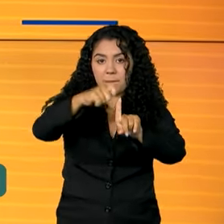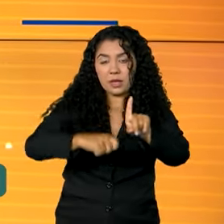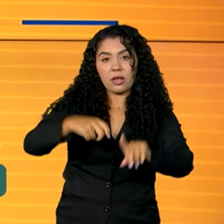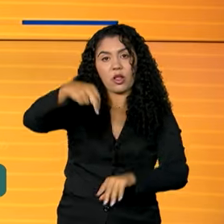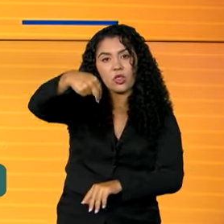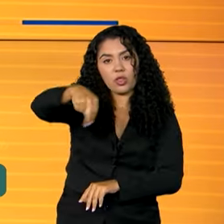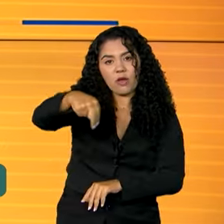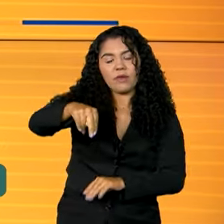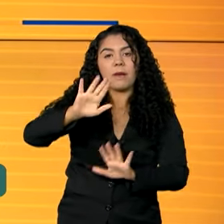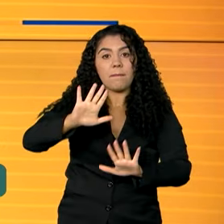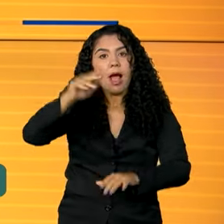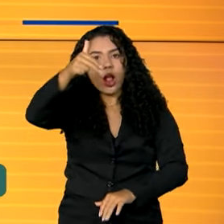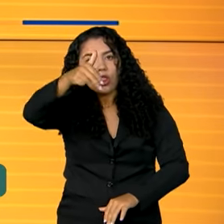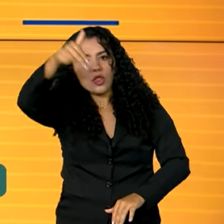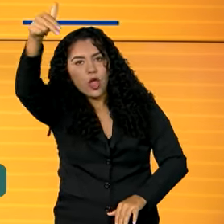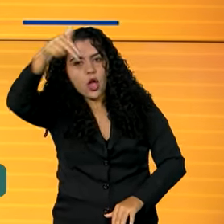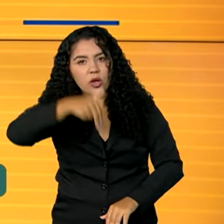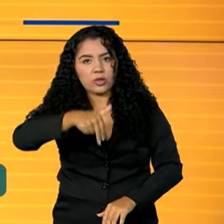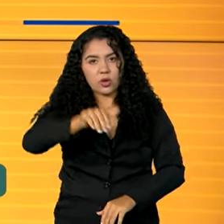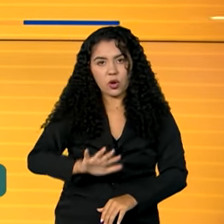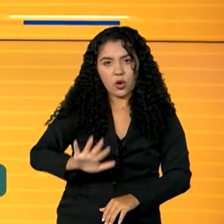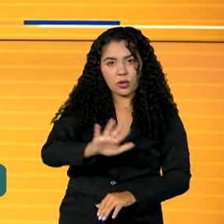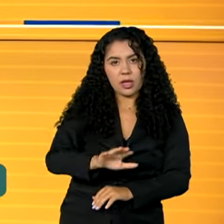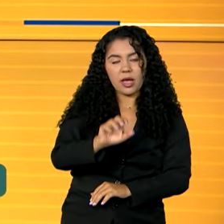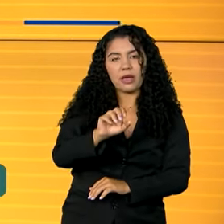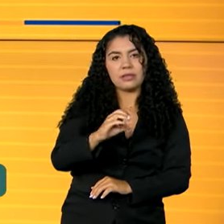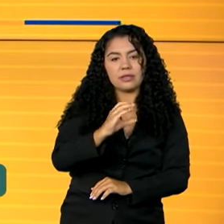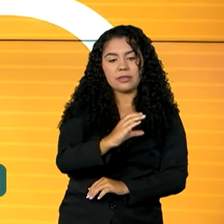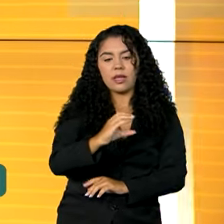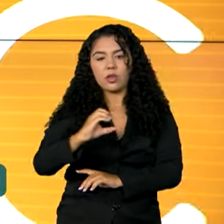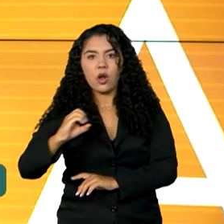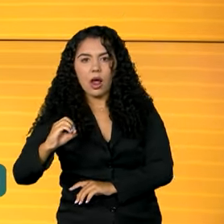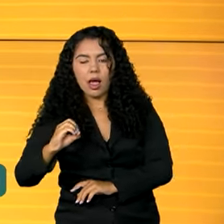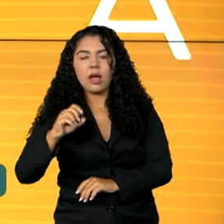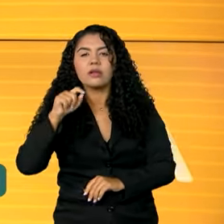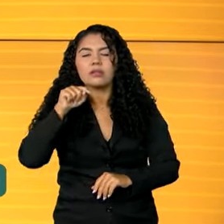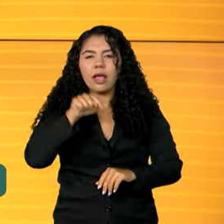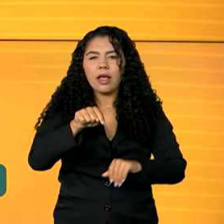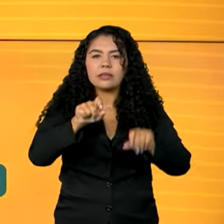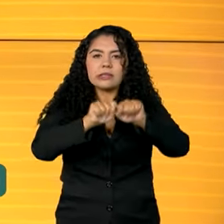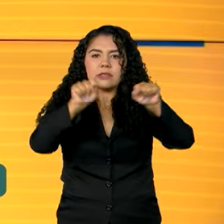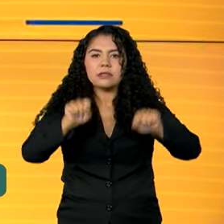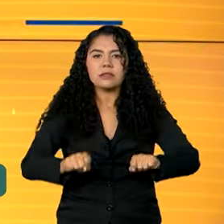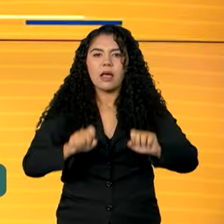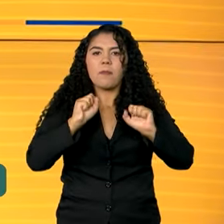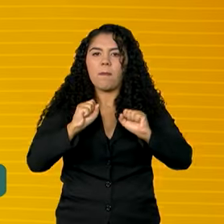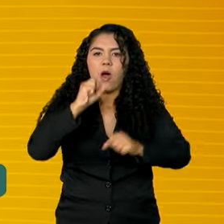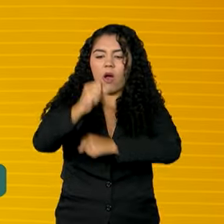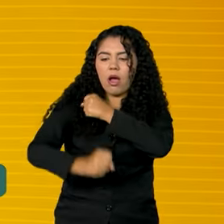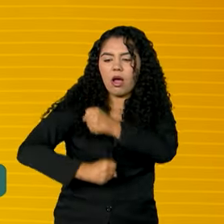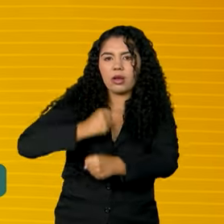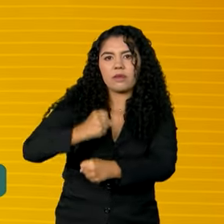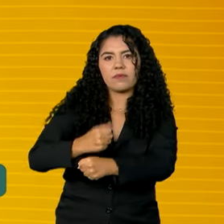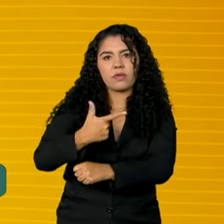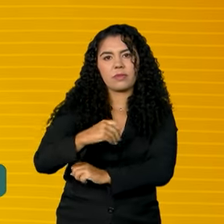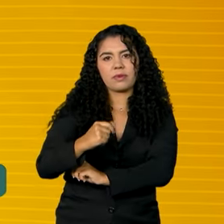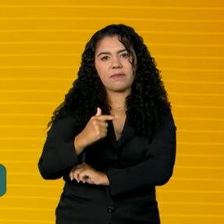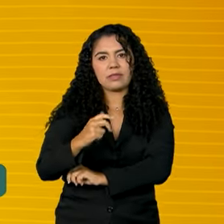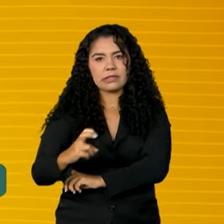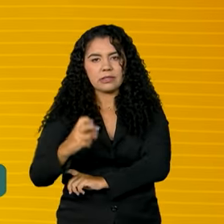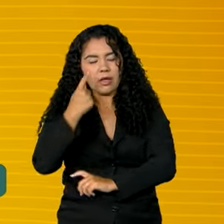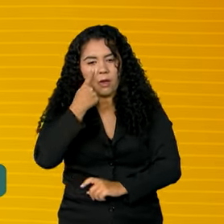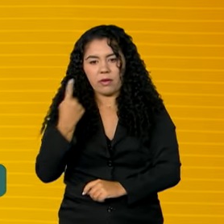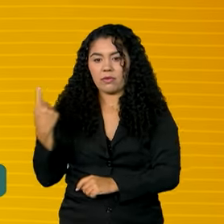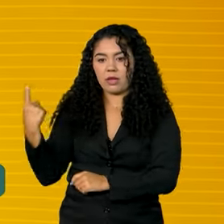Já nas regiões Norte, Nordeste e Centro-Oeste, o sistema de alertas deve chegar em 2025. A gente vai